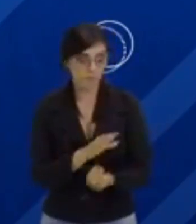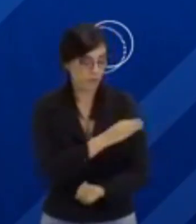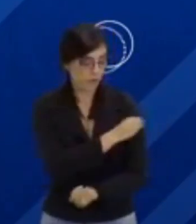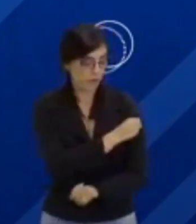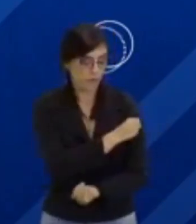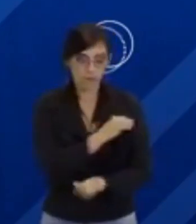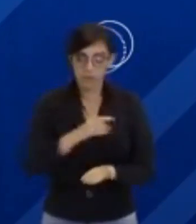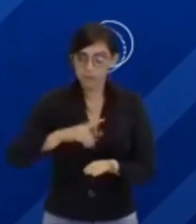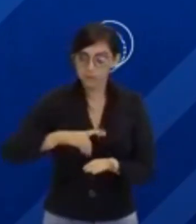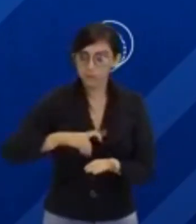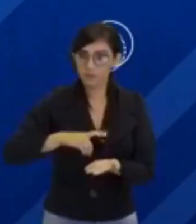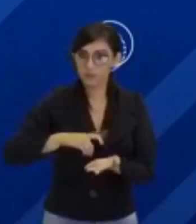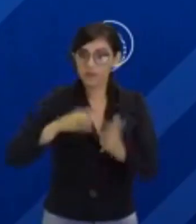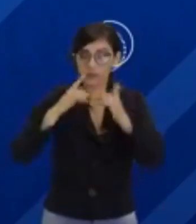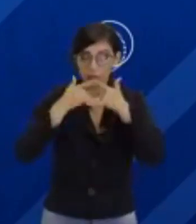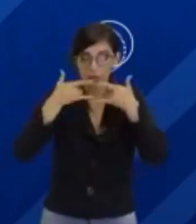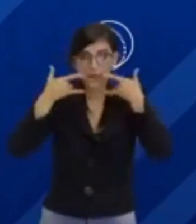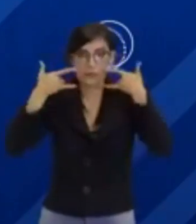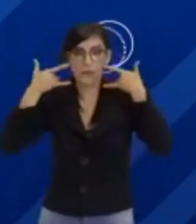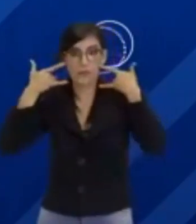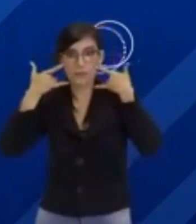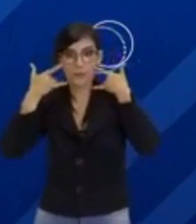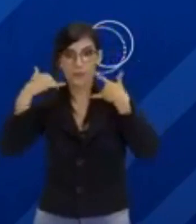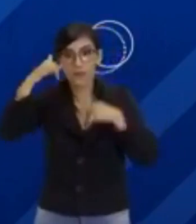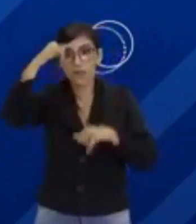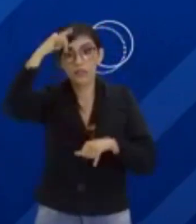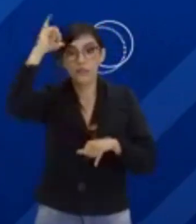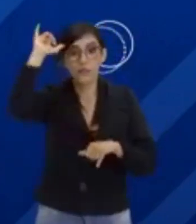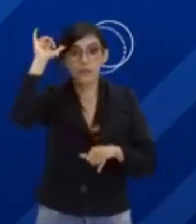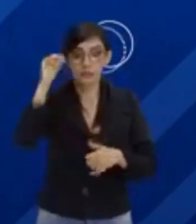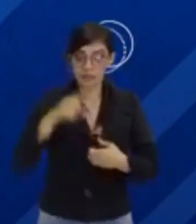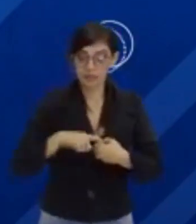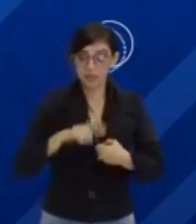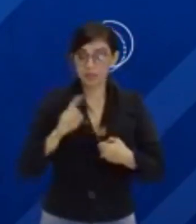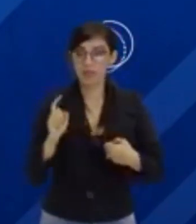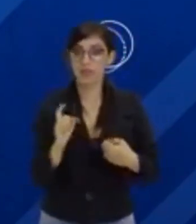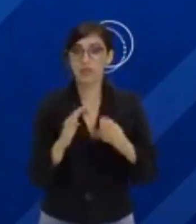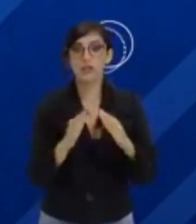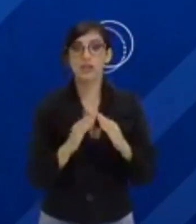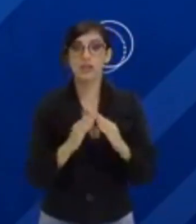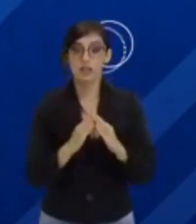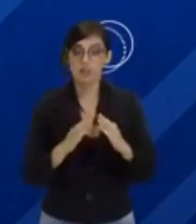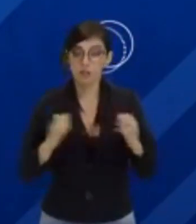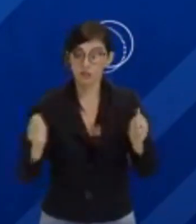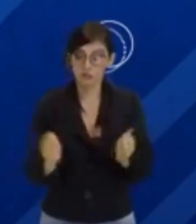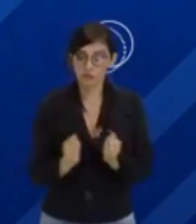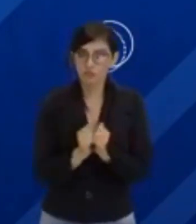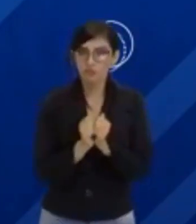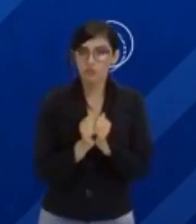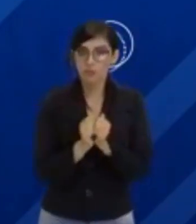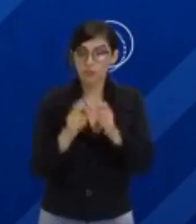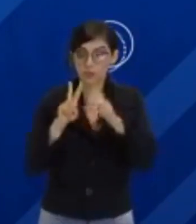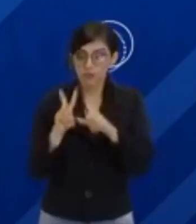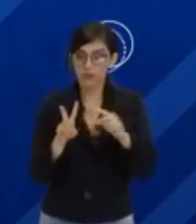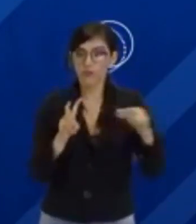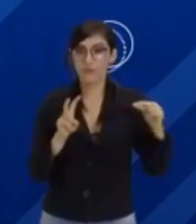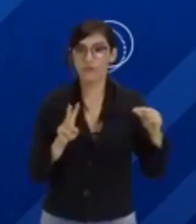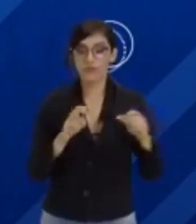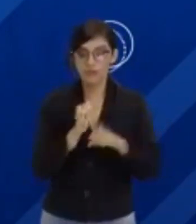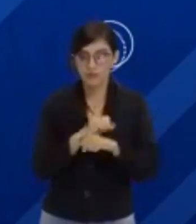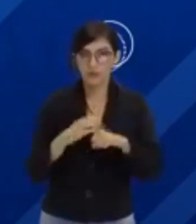Use máscara, evite sair de casa sem necessidade. Juntos, iremos superar essa pandemia.